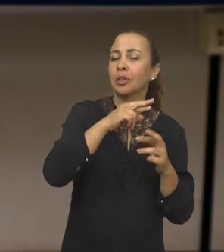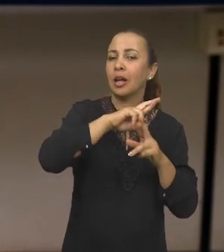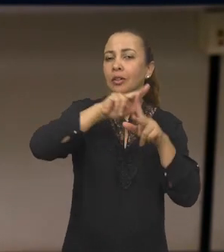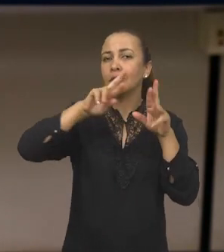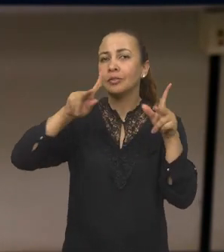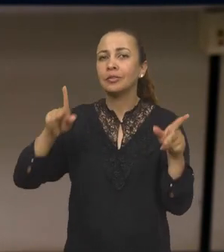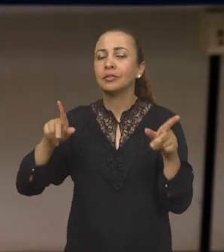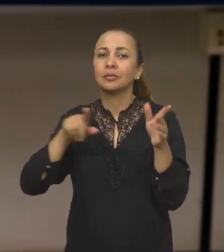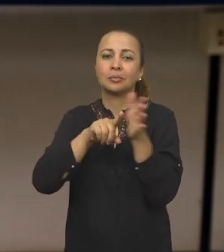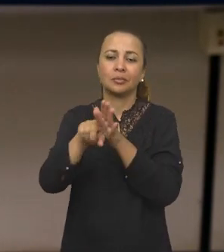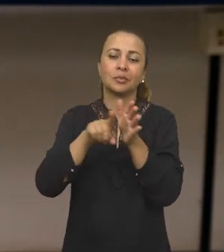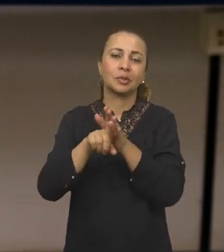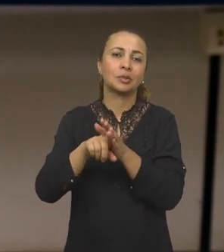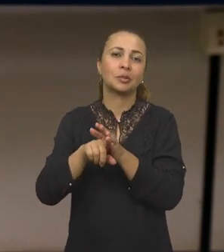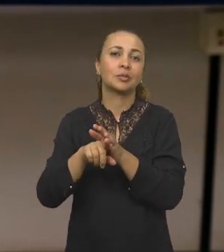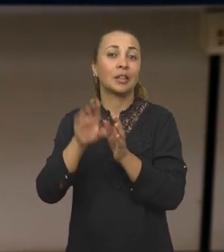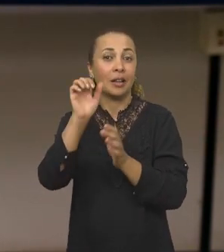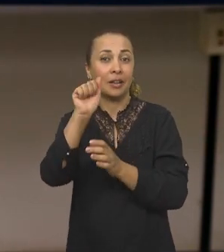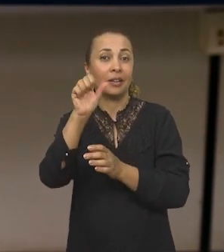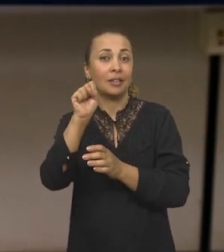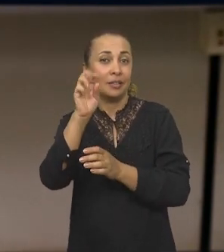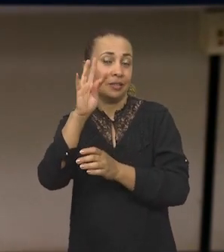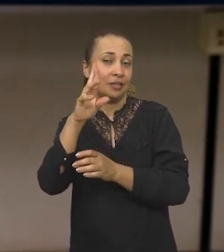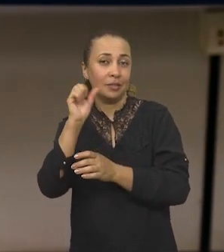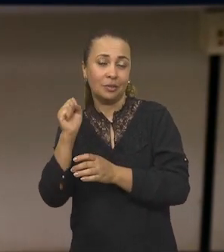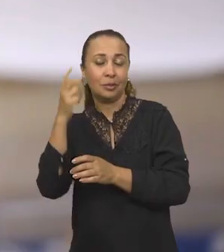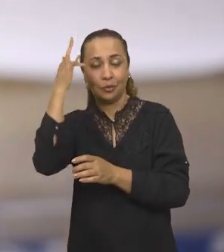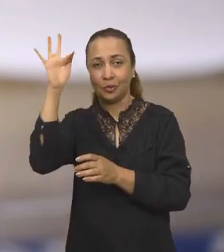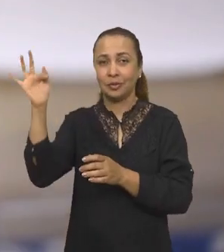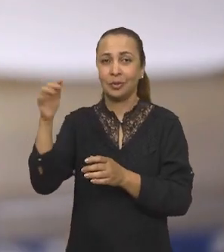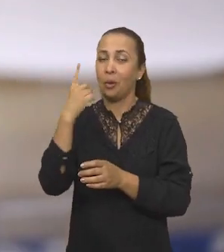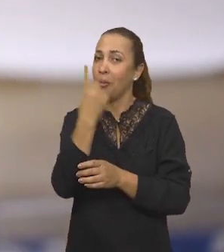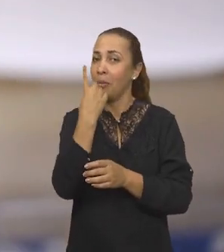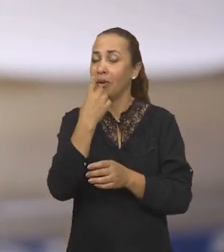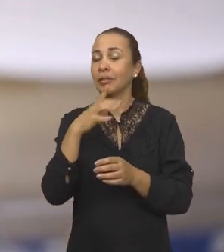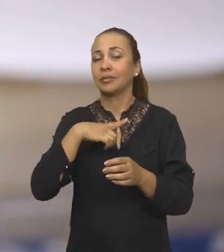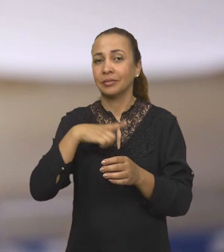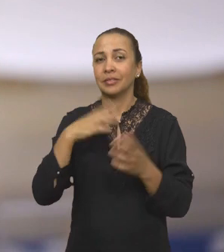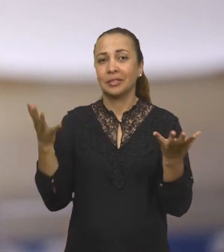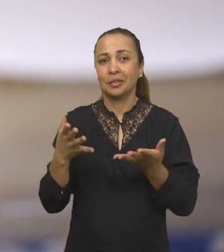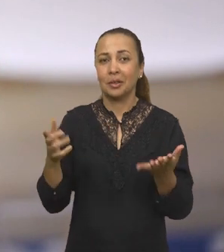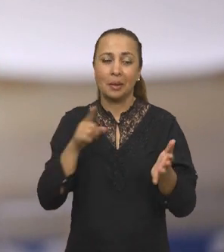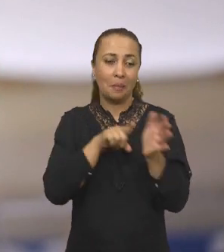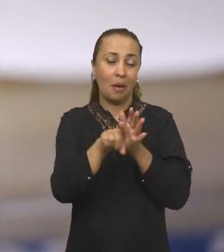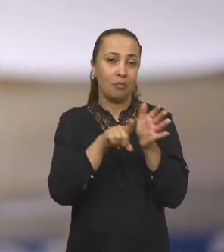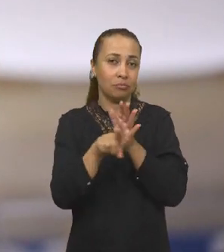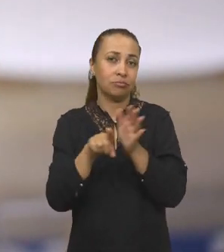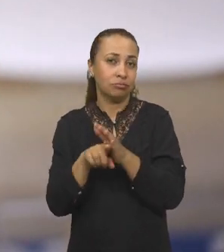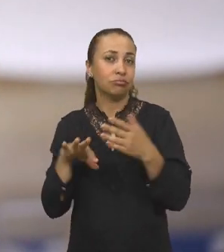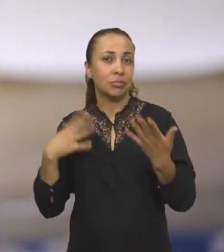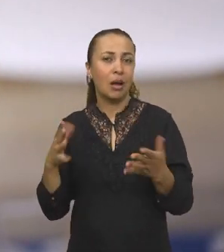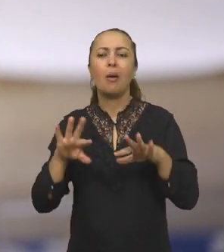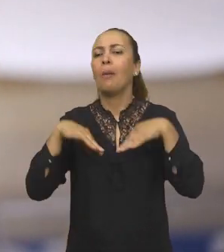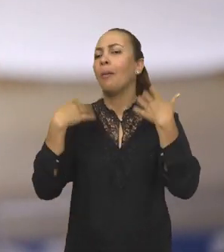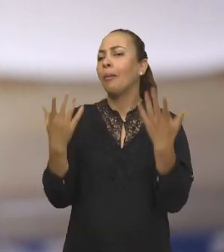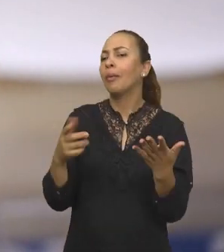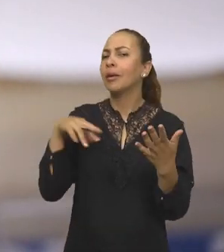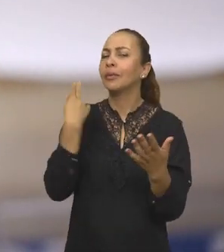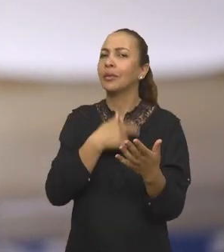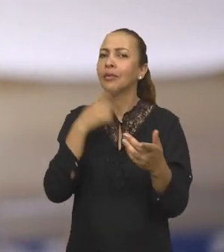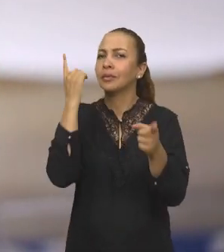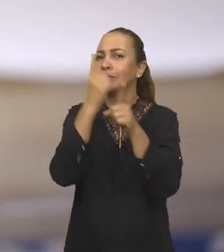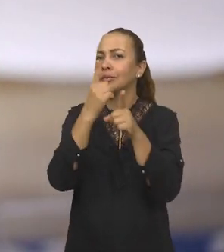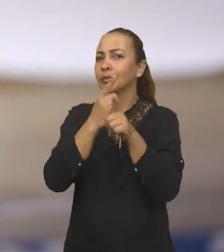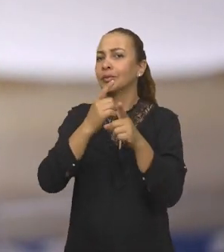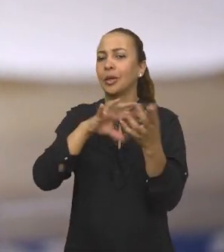responder diferentes perguntas astrofísicas que a gente tem na atualidade. Uma das principais perguntas que a gente tem hoje em dia, né, é que quando que a gente